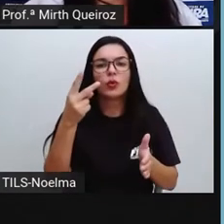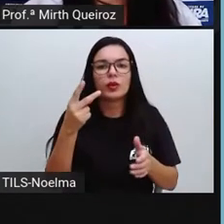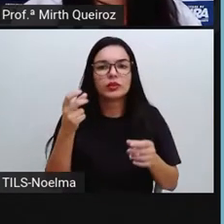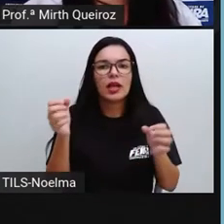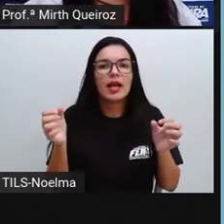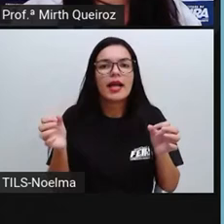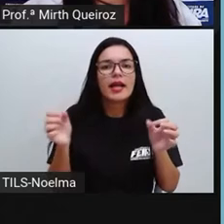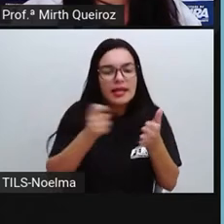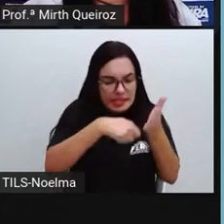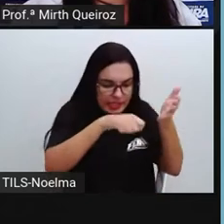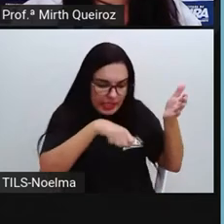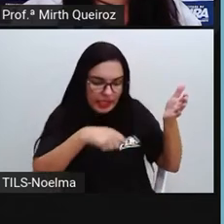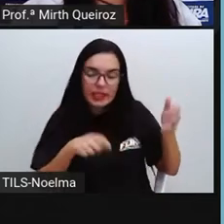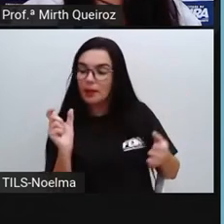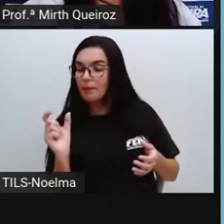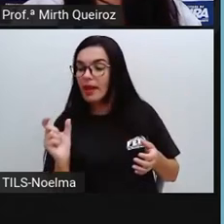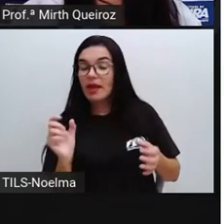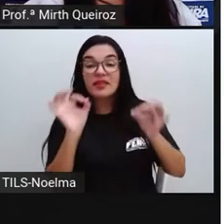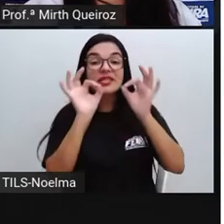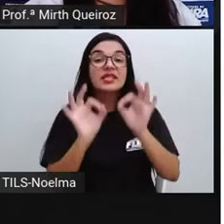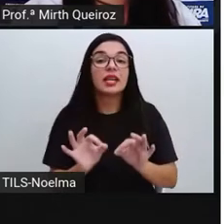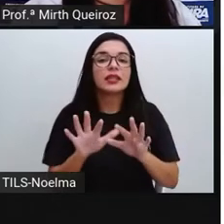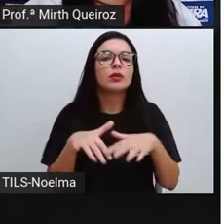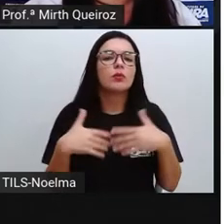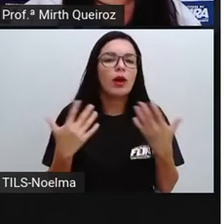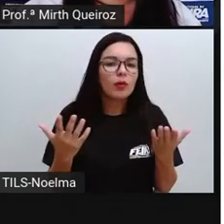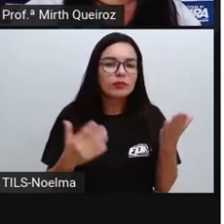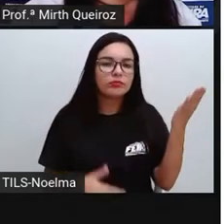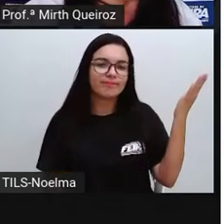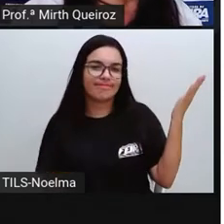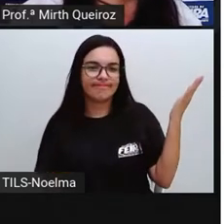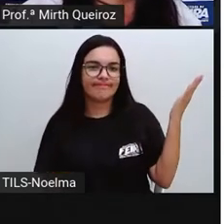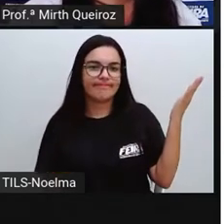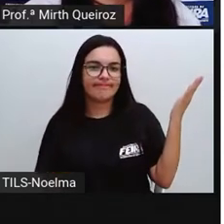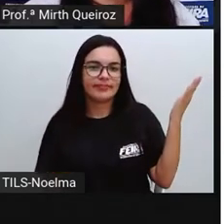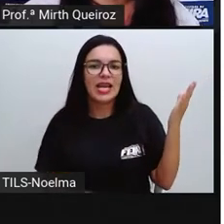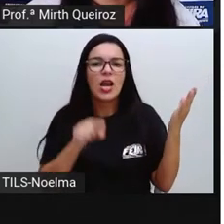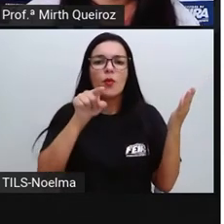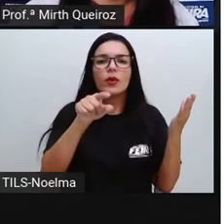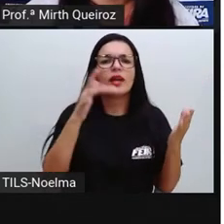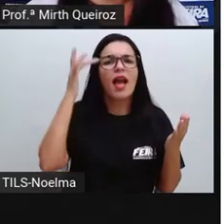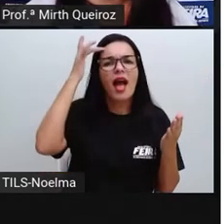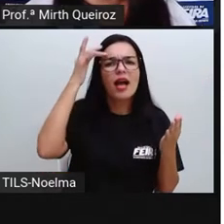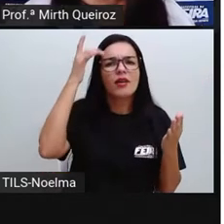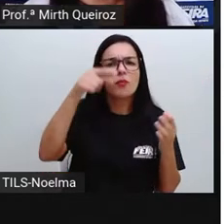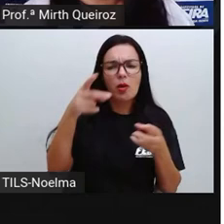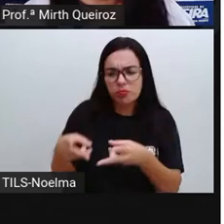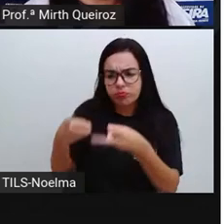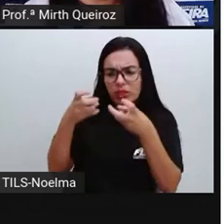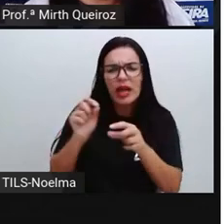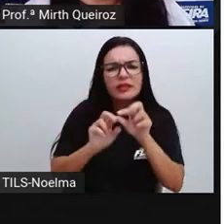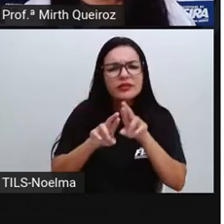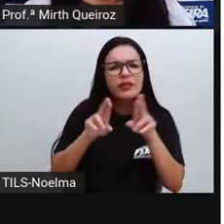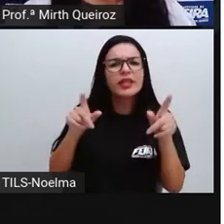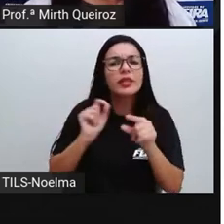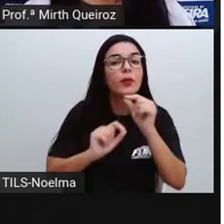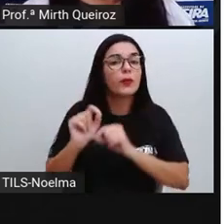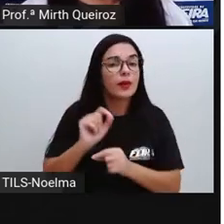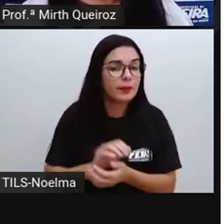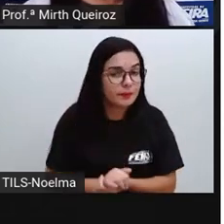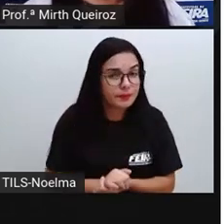trecho que estão escritas as palavras com L? O que vocês perceberam aí de diferente